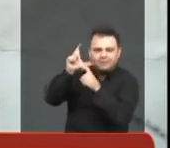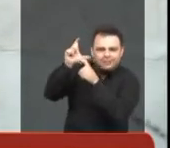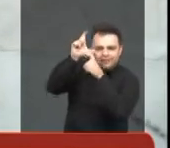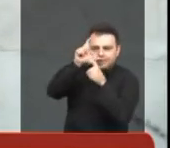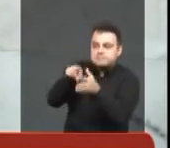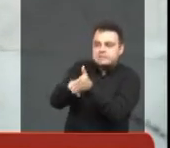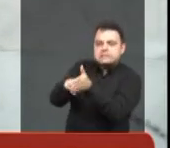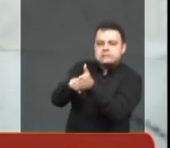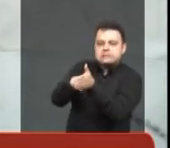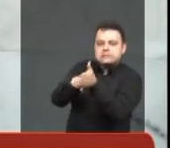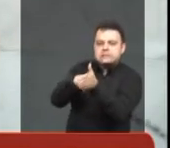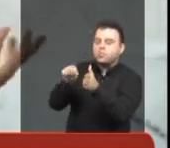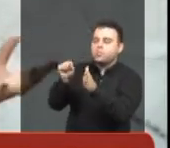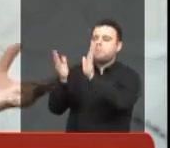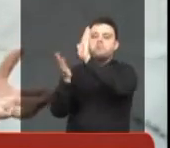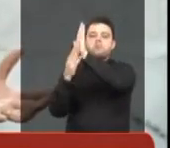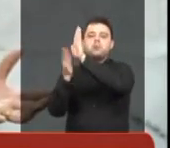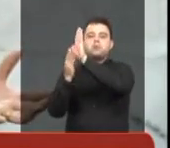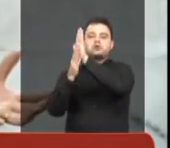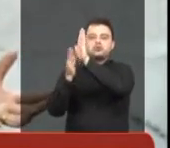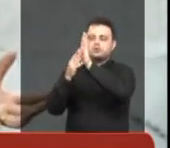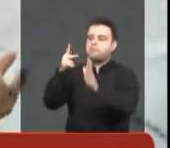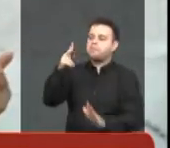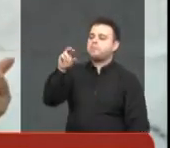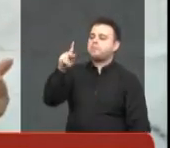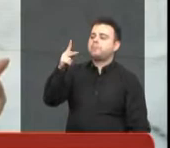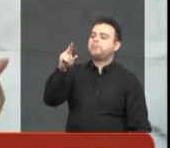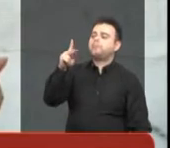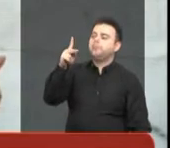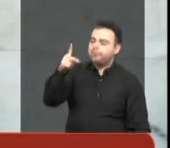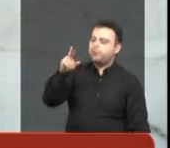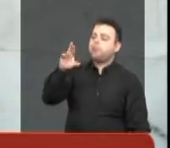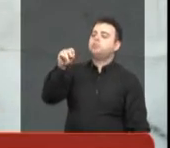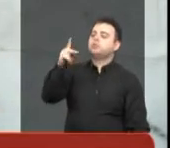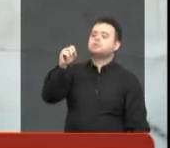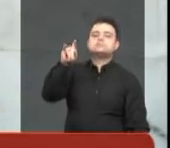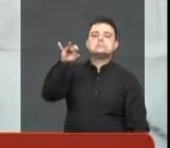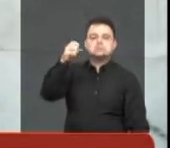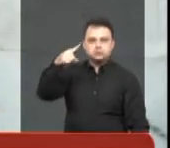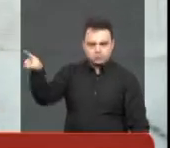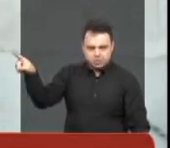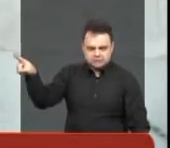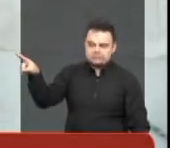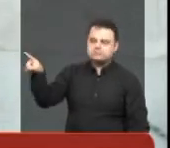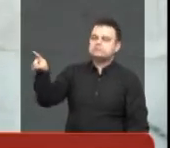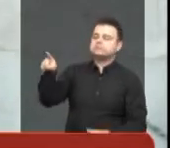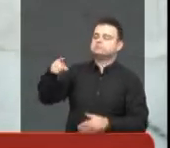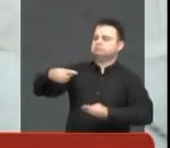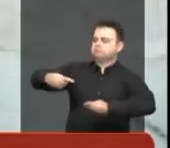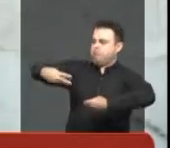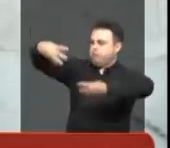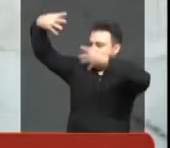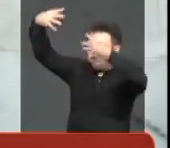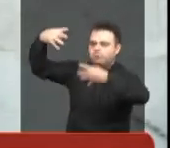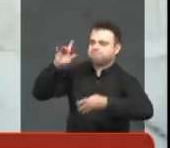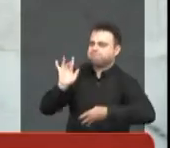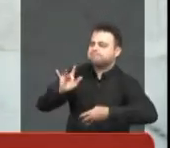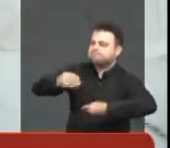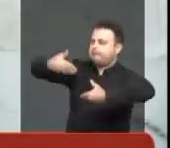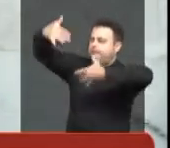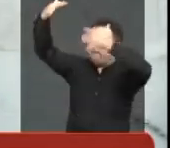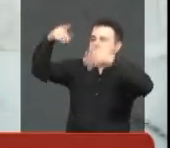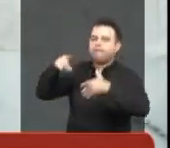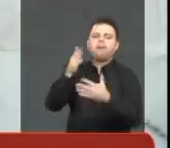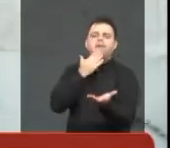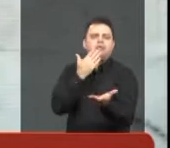pesquisa de proposições, colocar o nome do vereador e aí consultar todos os requerimentos que têm sido feitos, as